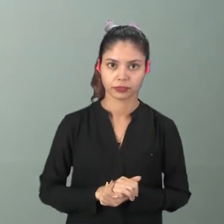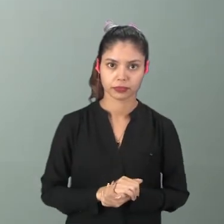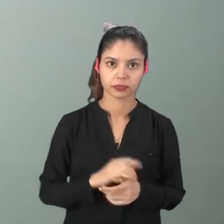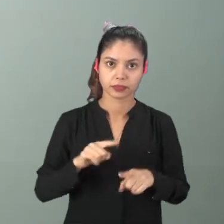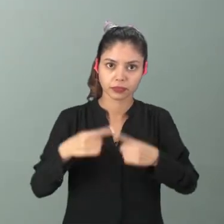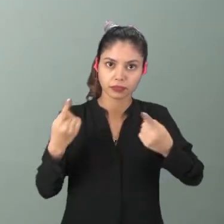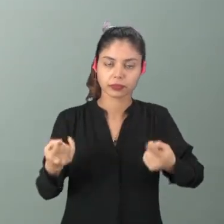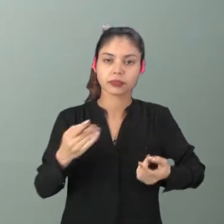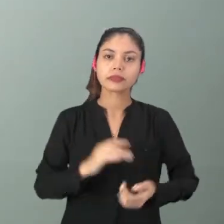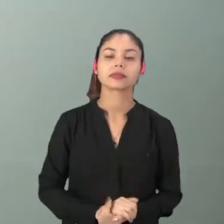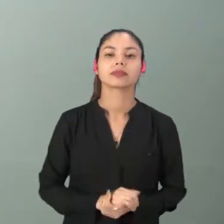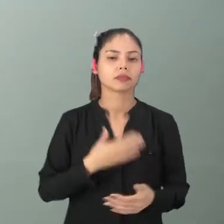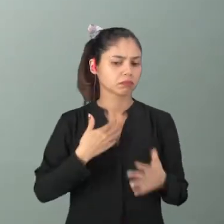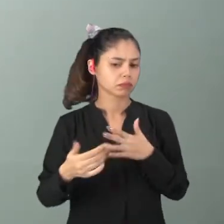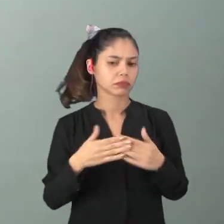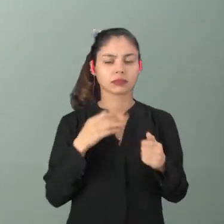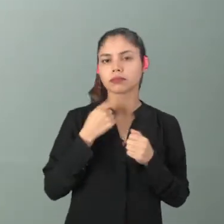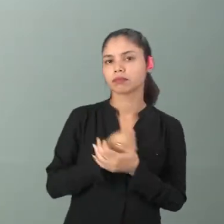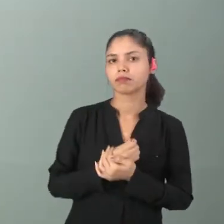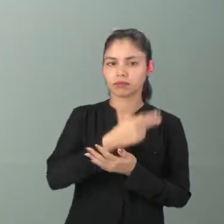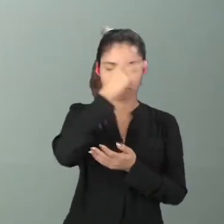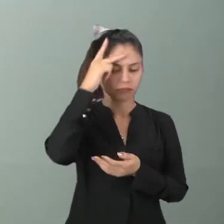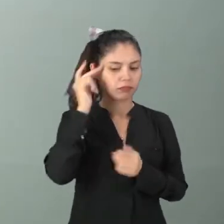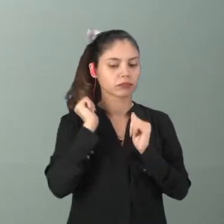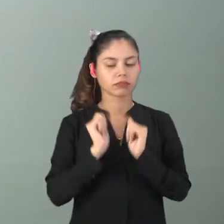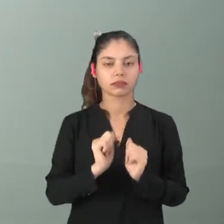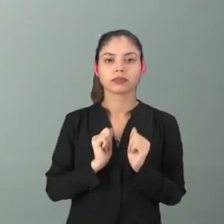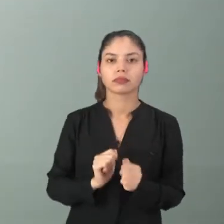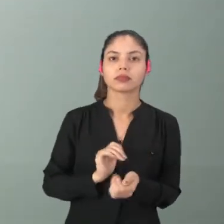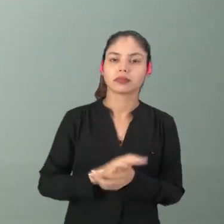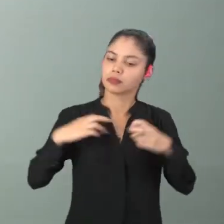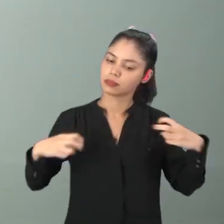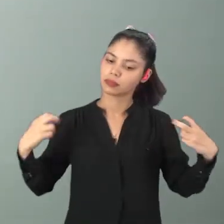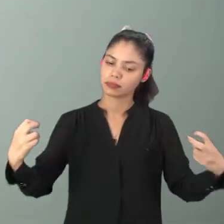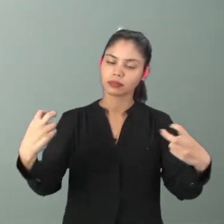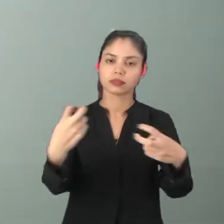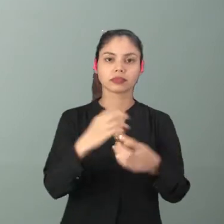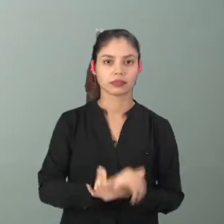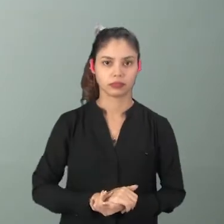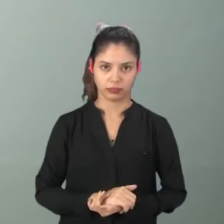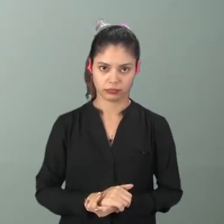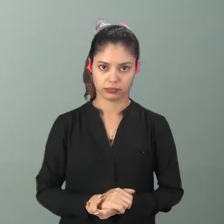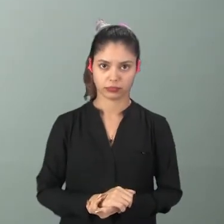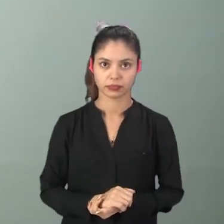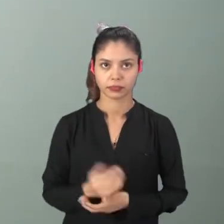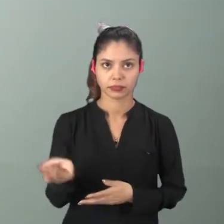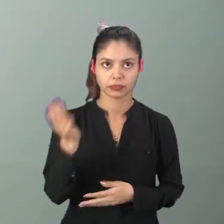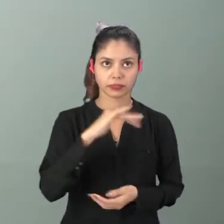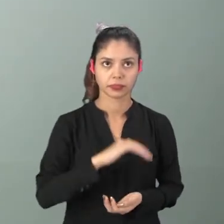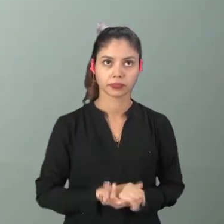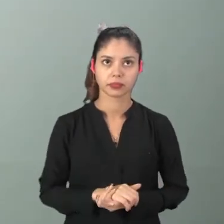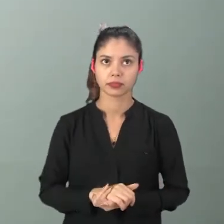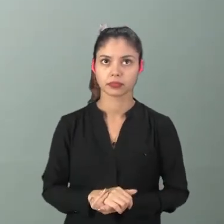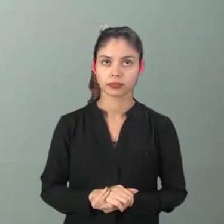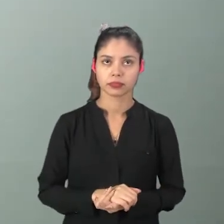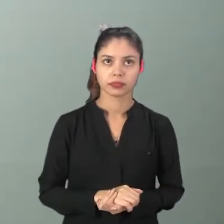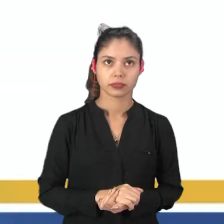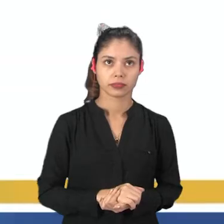Mas qualquer pessoa pode participar de uma roda de ciranda, tá? Então, vamos lá. Continuando.